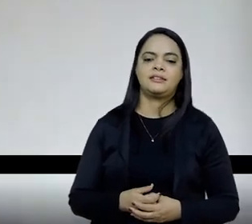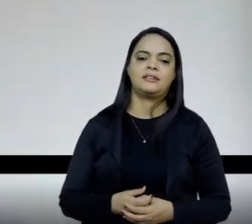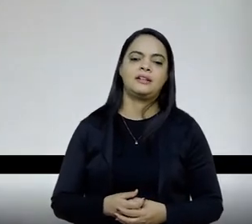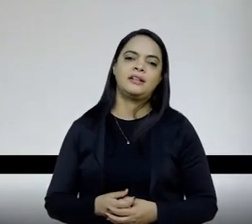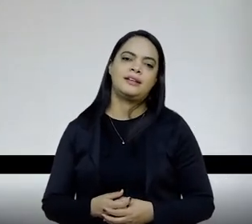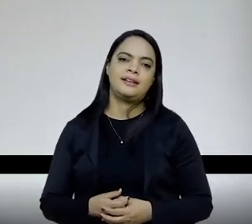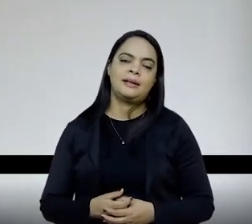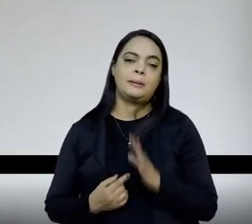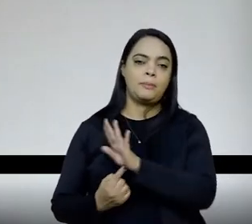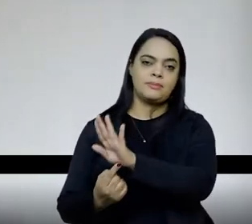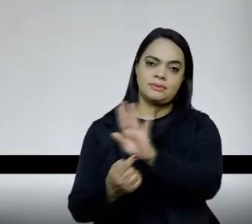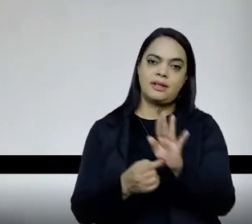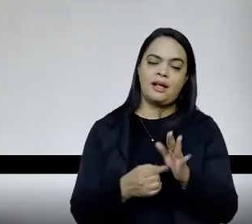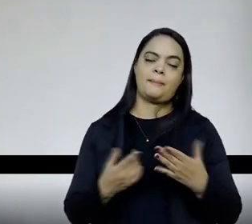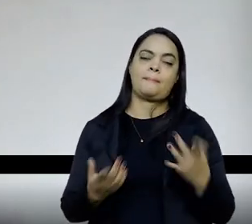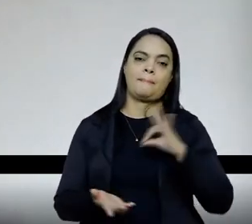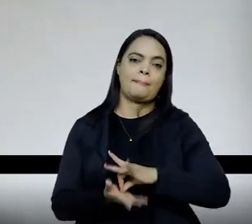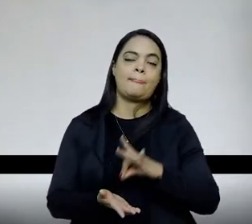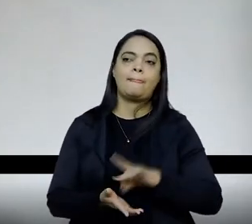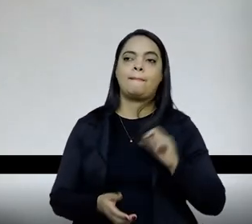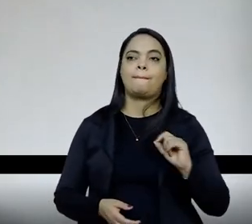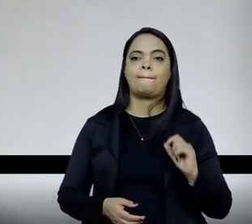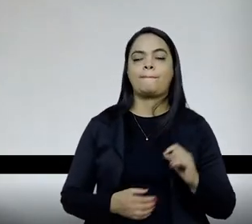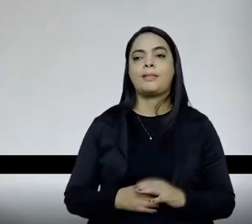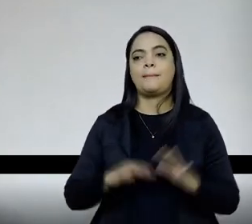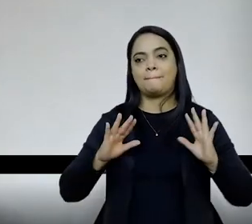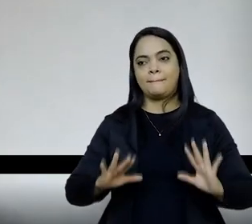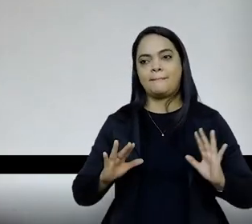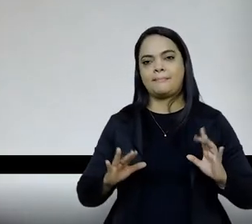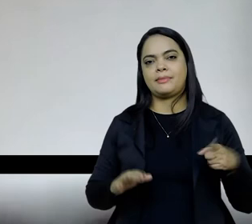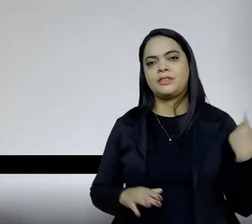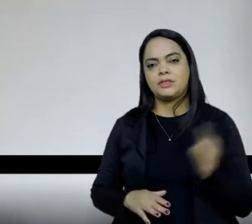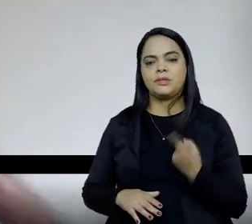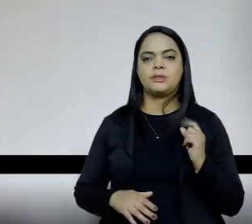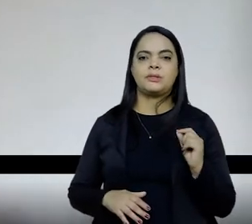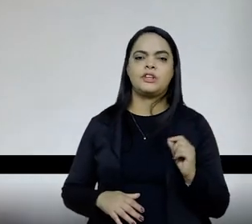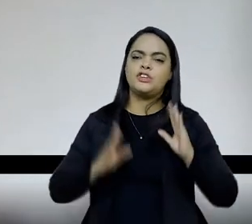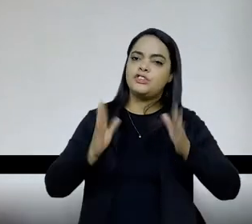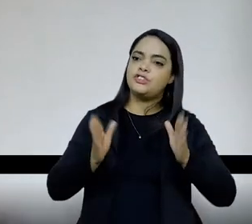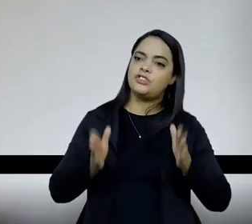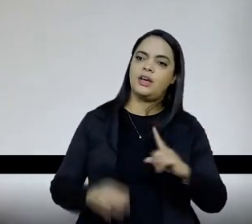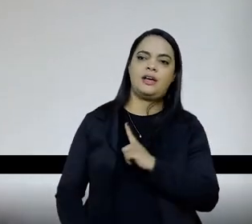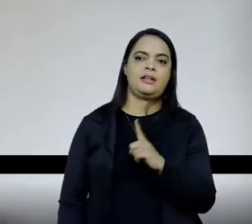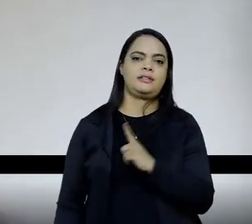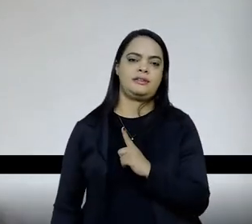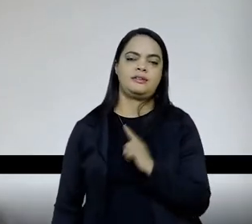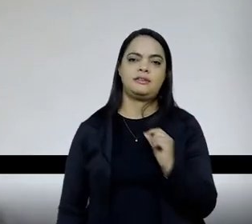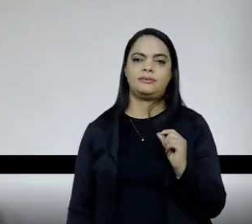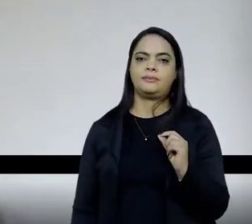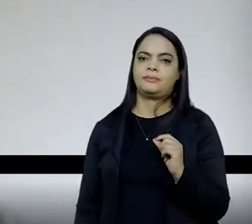lançar, literalmente, mas a gente já tem uma boa